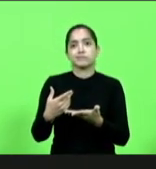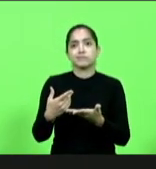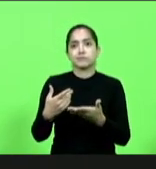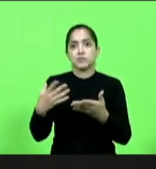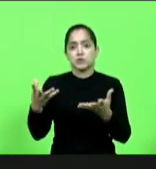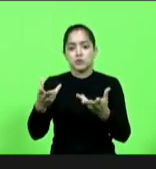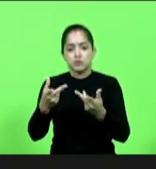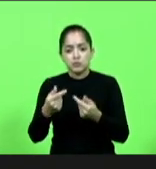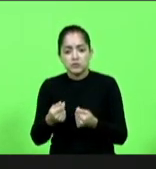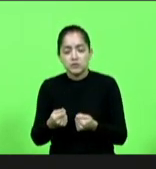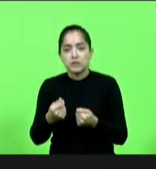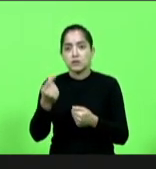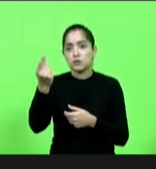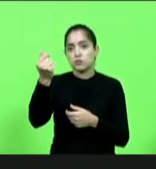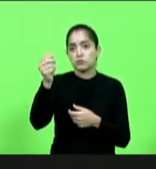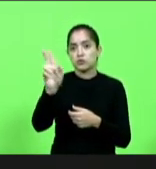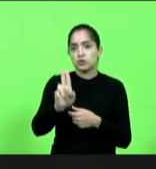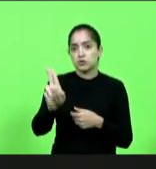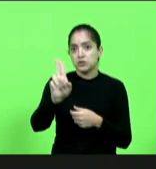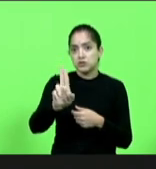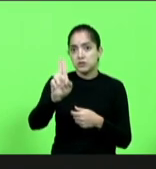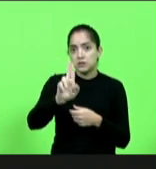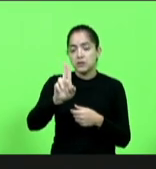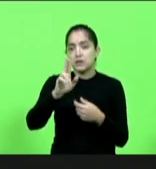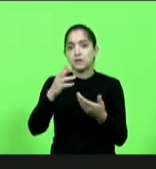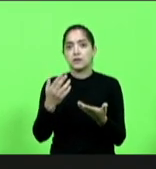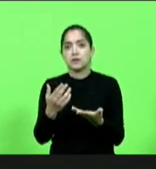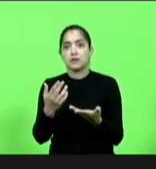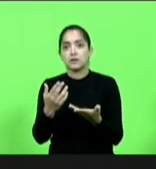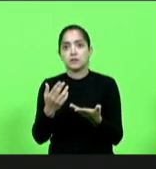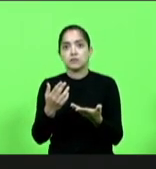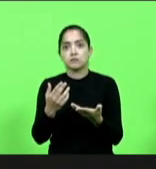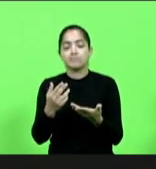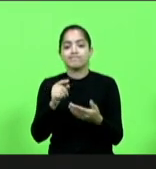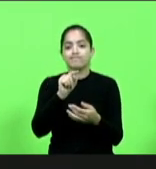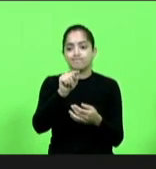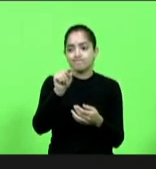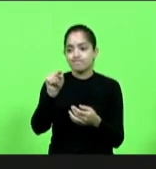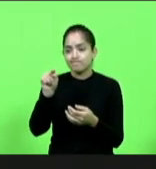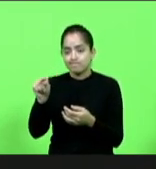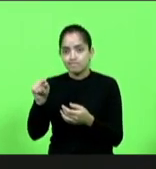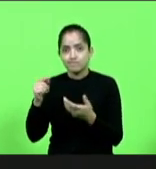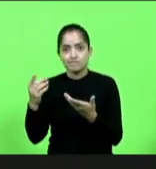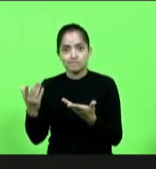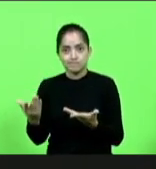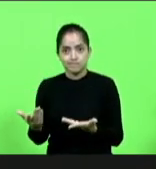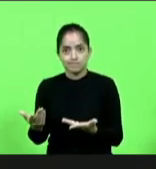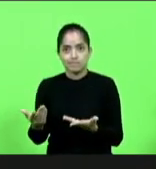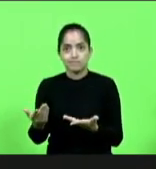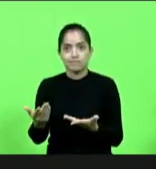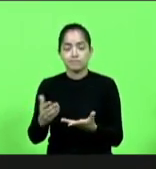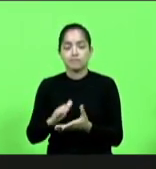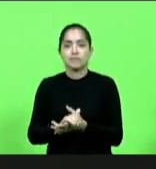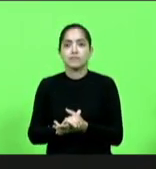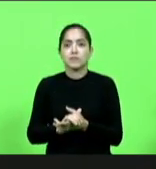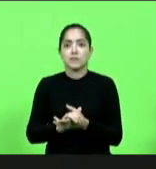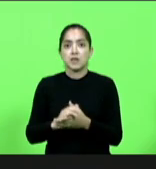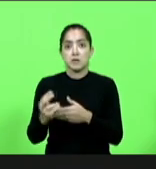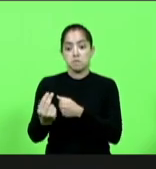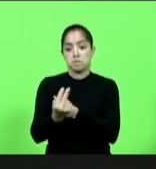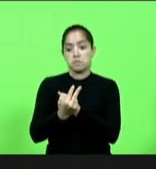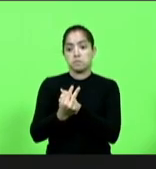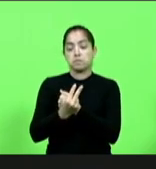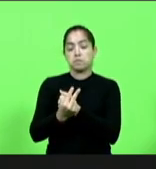com dinheiro público se alguém aponta-lhe o dedo é automaticamente blindado e protegido